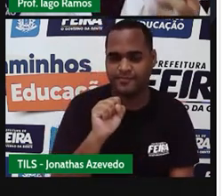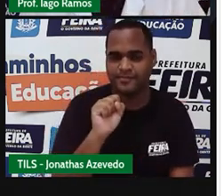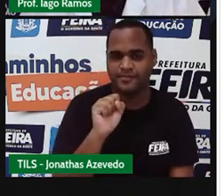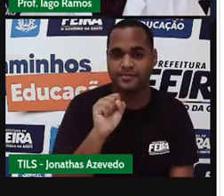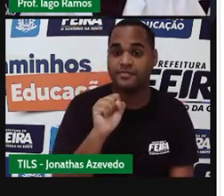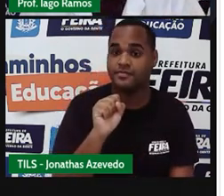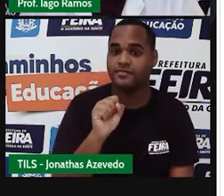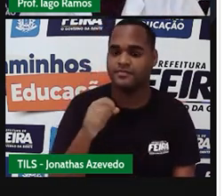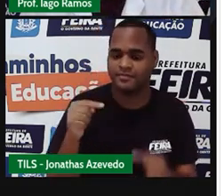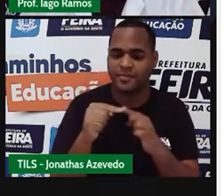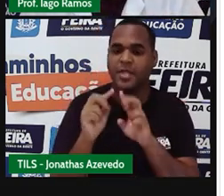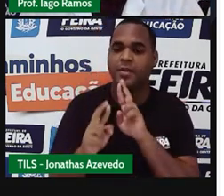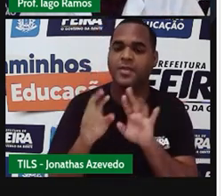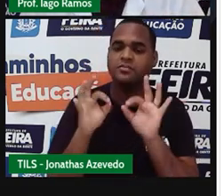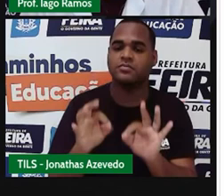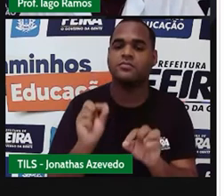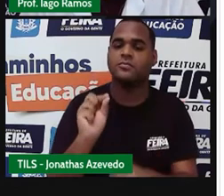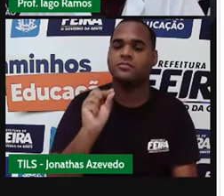O resultado